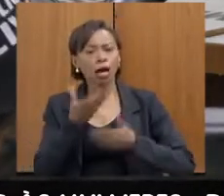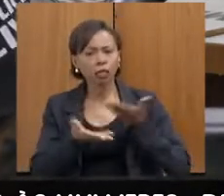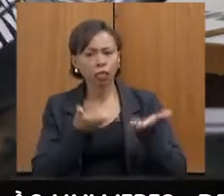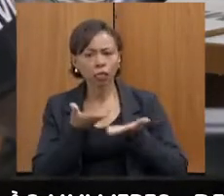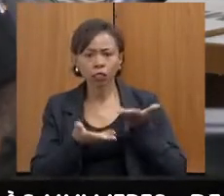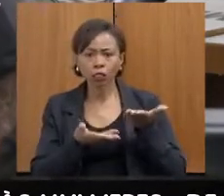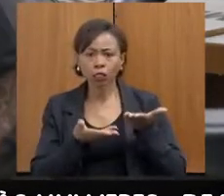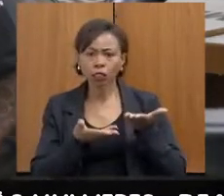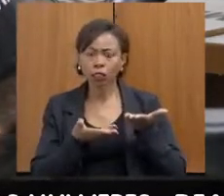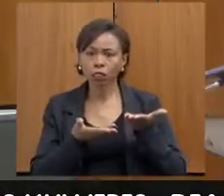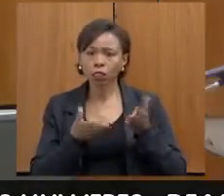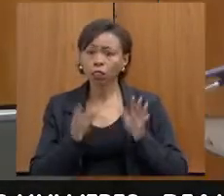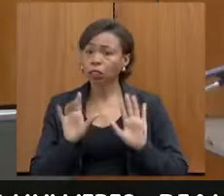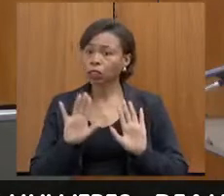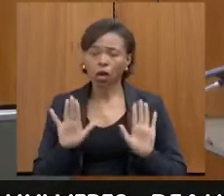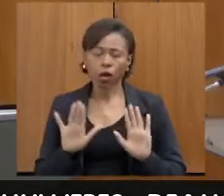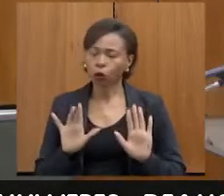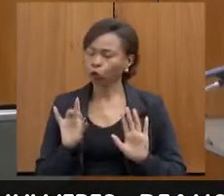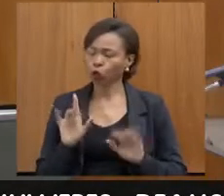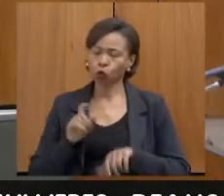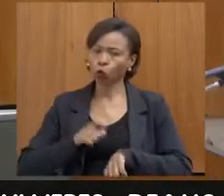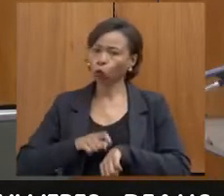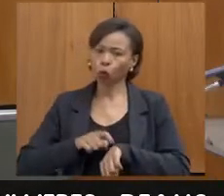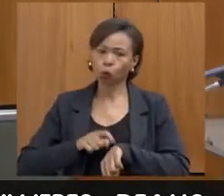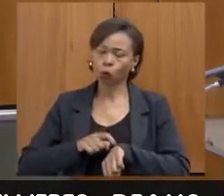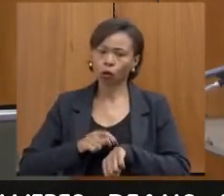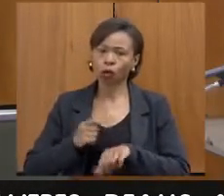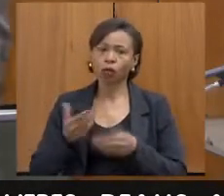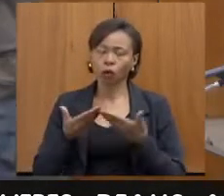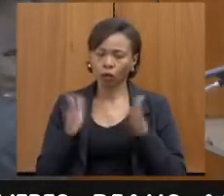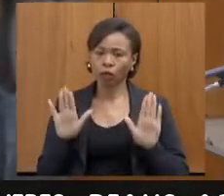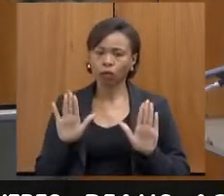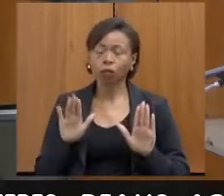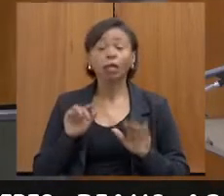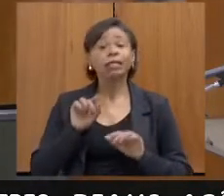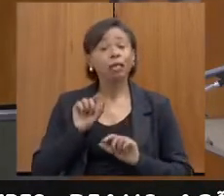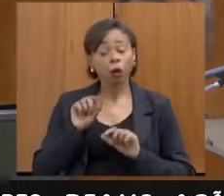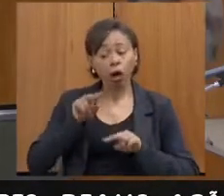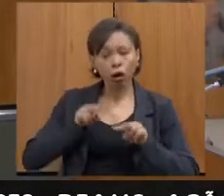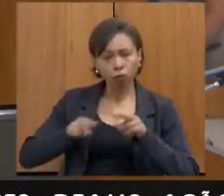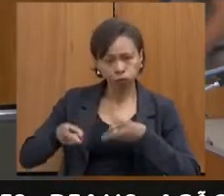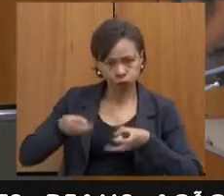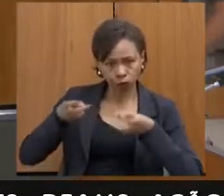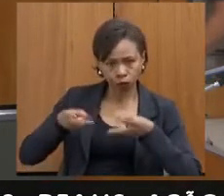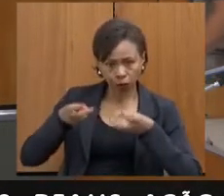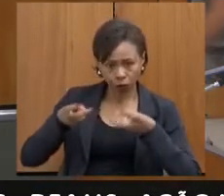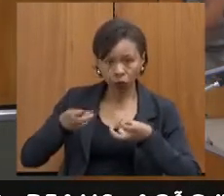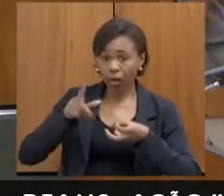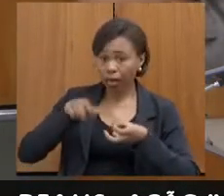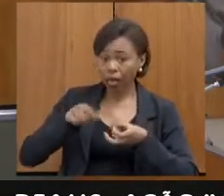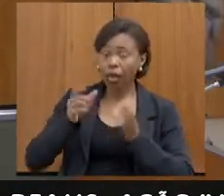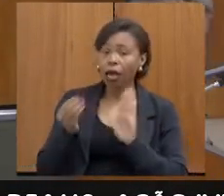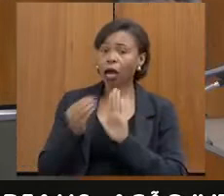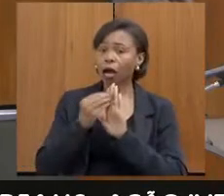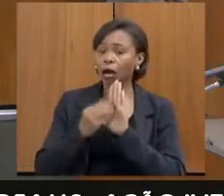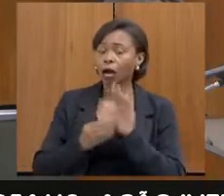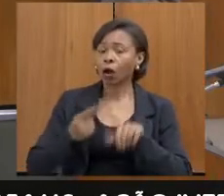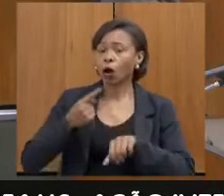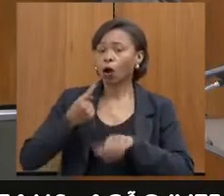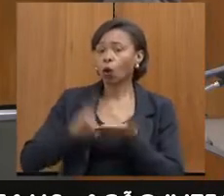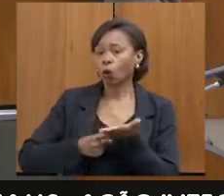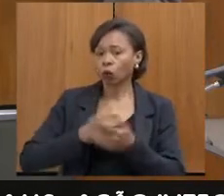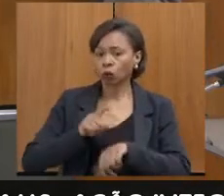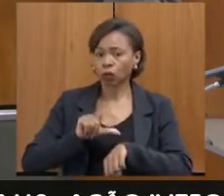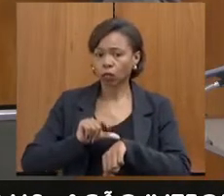expediente. Só expediente. E aí, então, as escutas são agendadas. São agendadas. É demanda espontânea, não? Não.